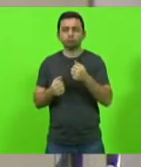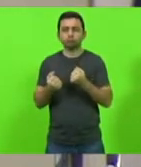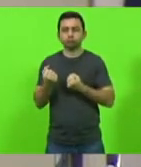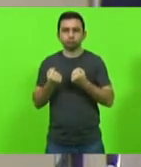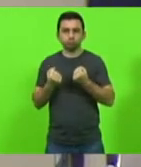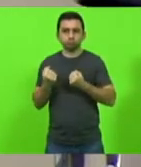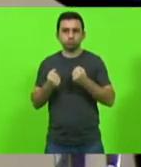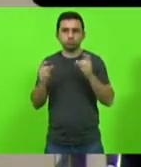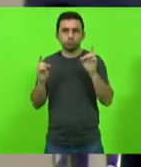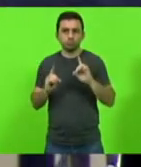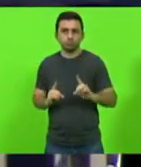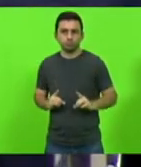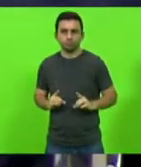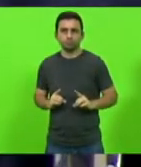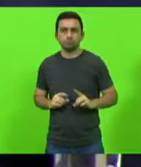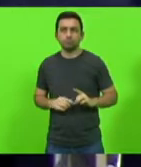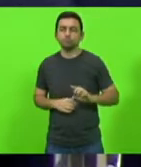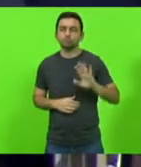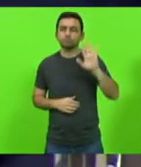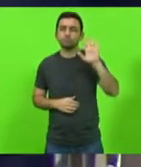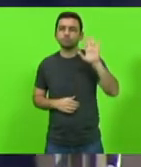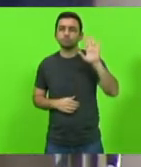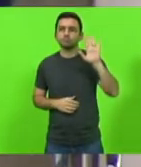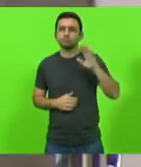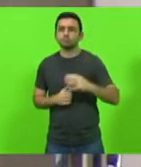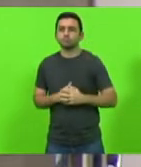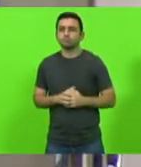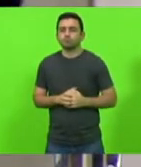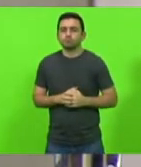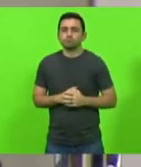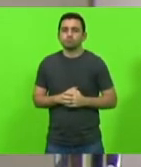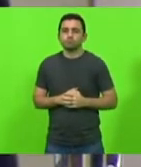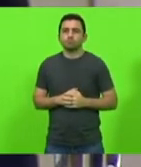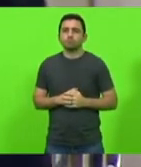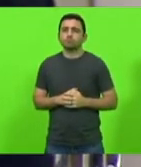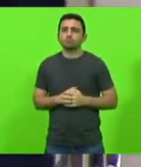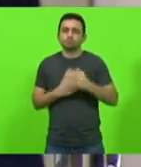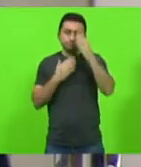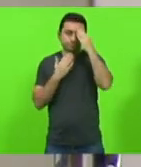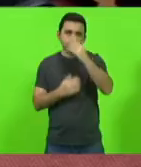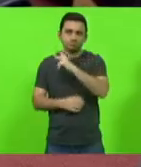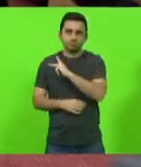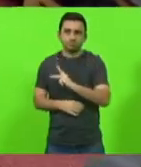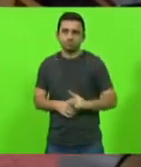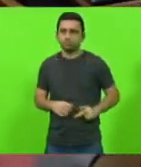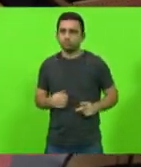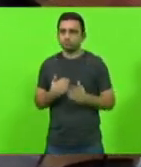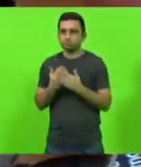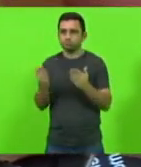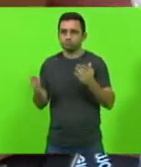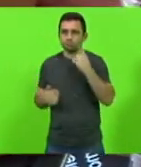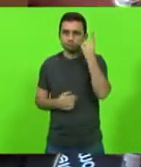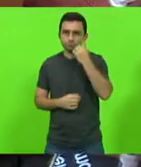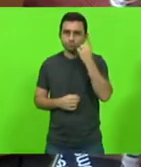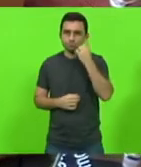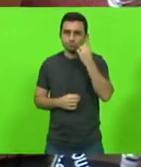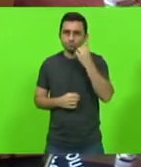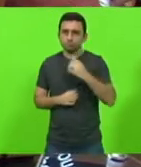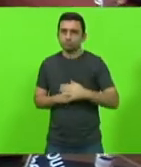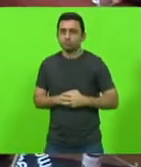discussão senhor presidente uma palavra deputado silvio drevec obrigado senhor presidente senhores deputados senhoras deputadas